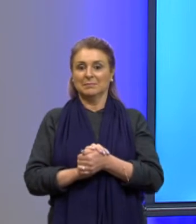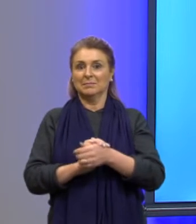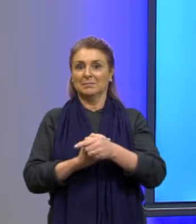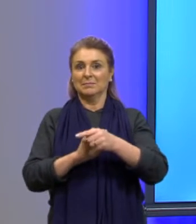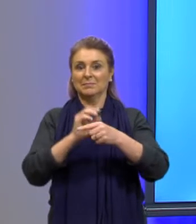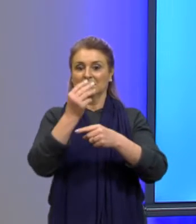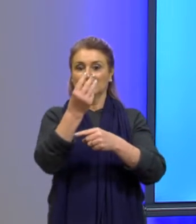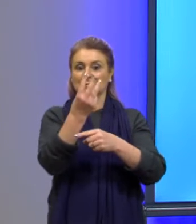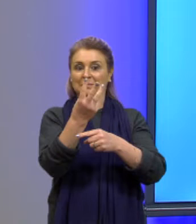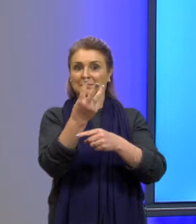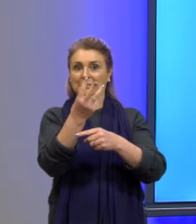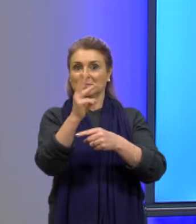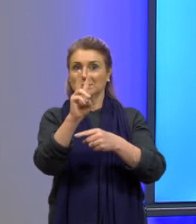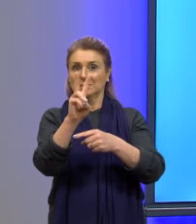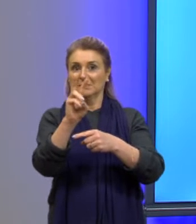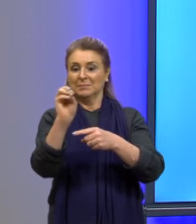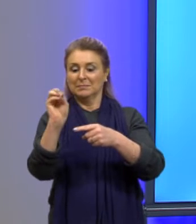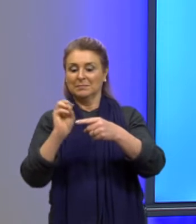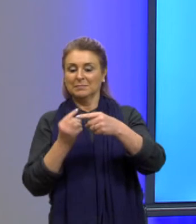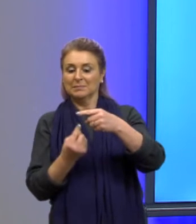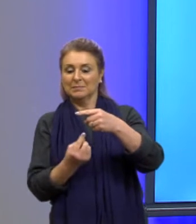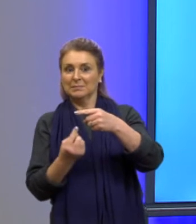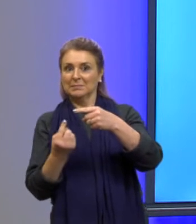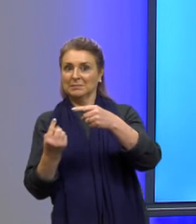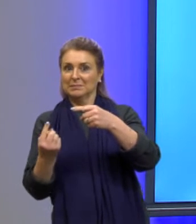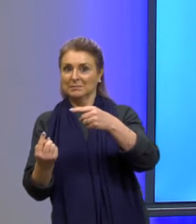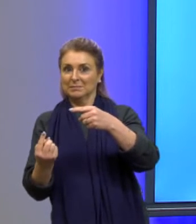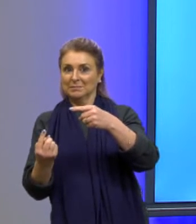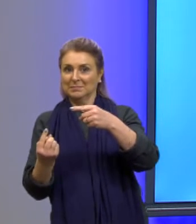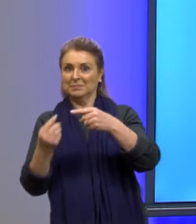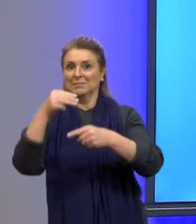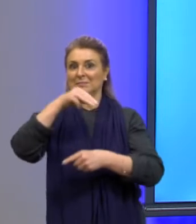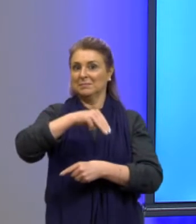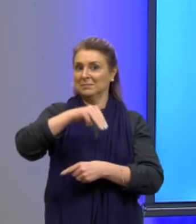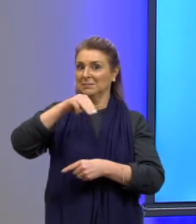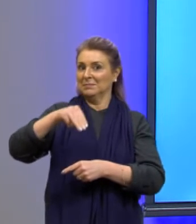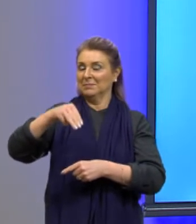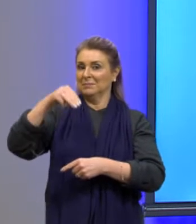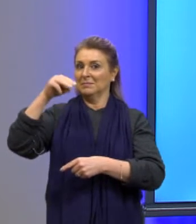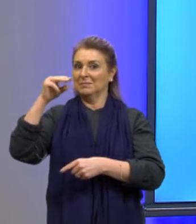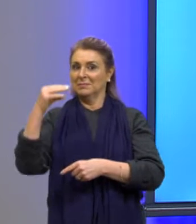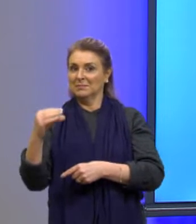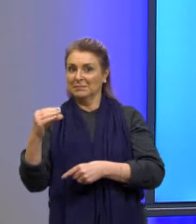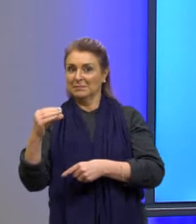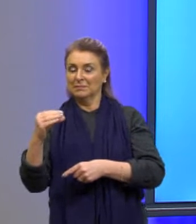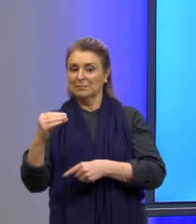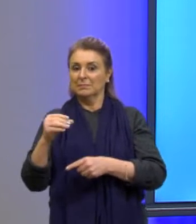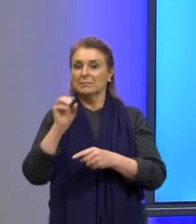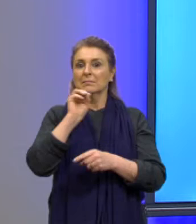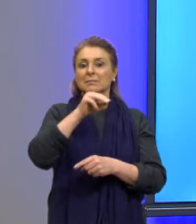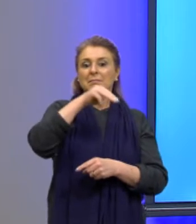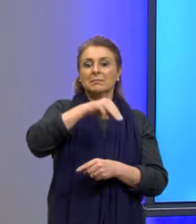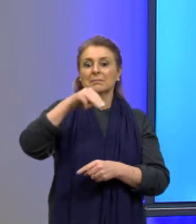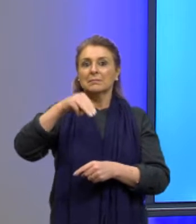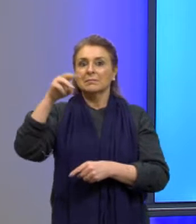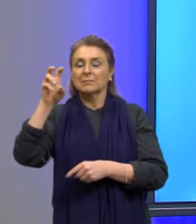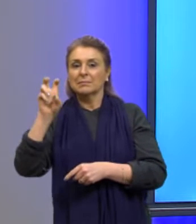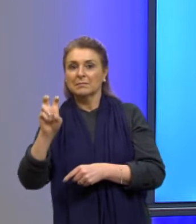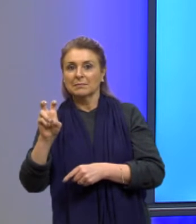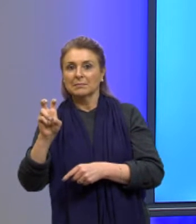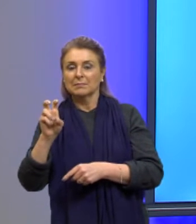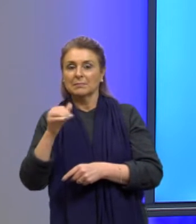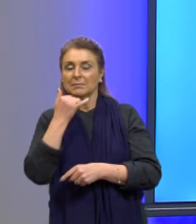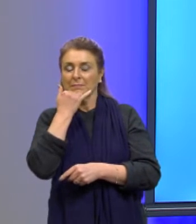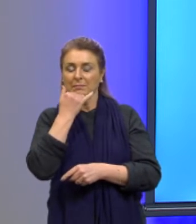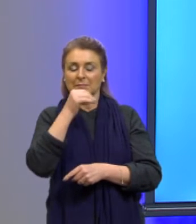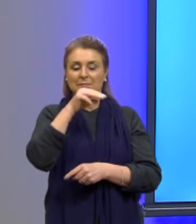denominador 1, denominador 125, denominador 5. Quem é o mínimo múltiplo entre o 125 e o 5? É